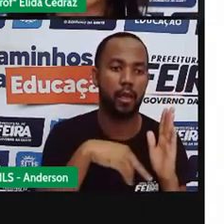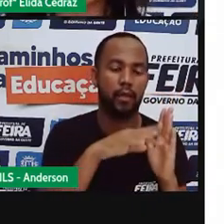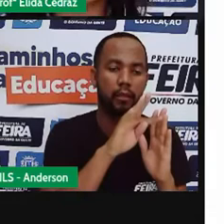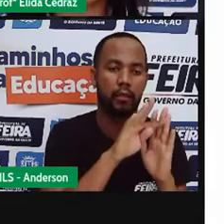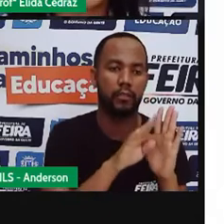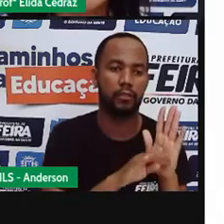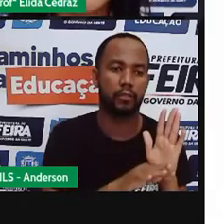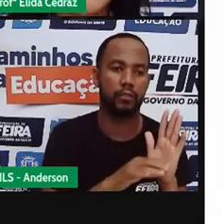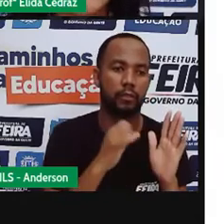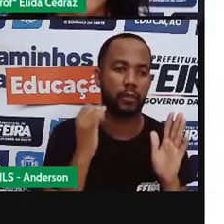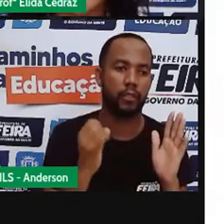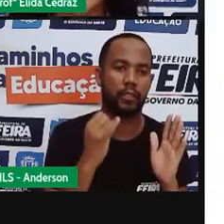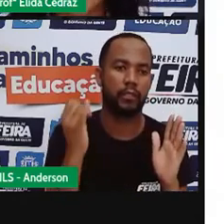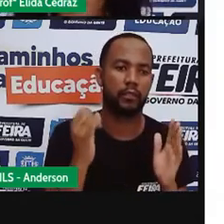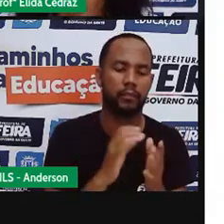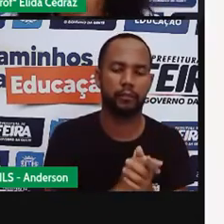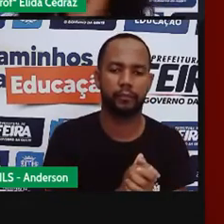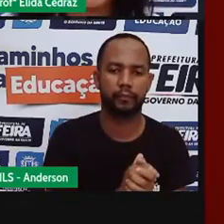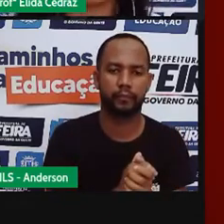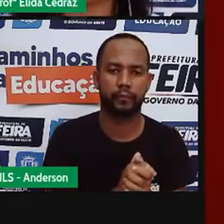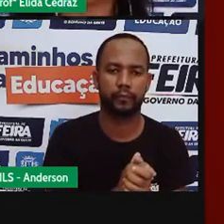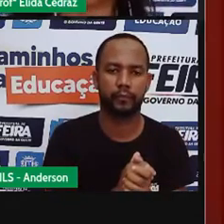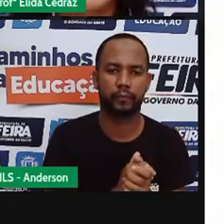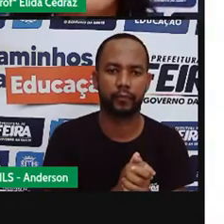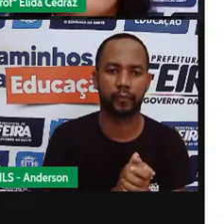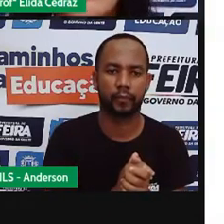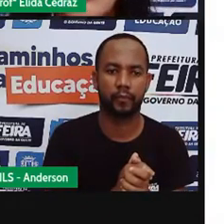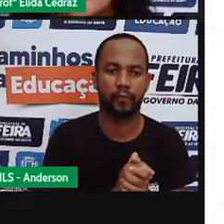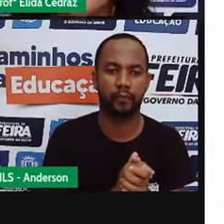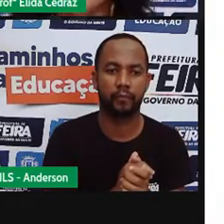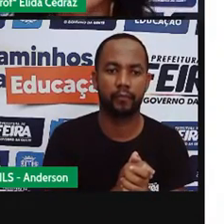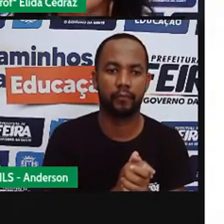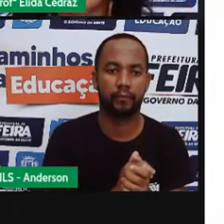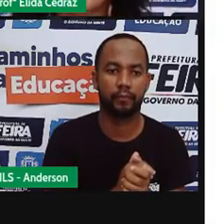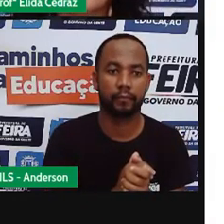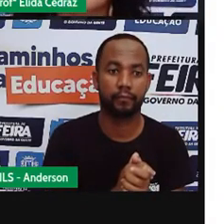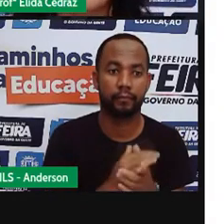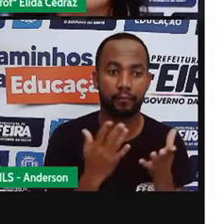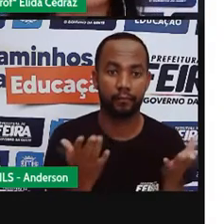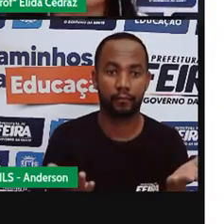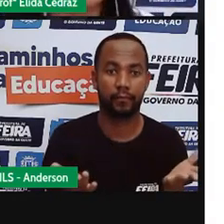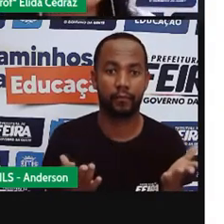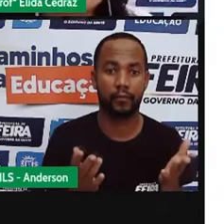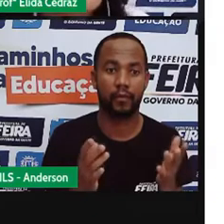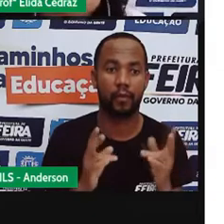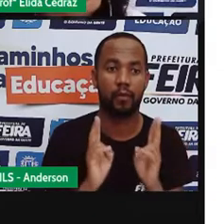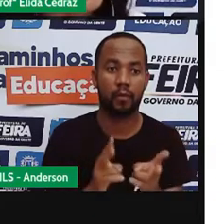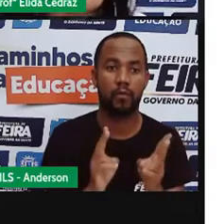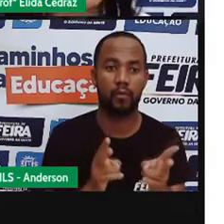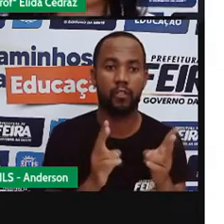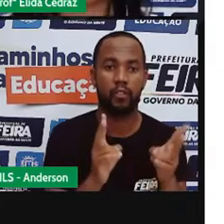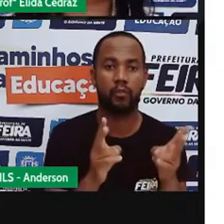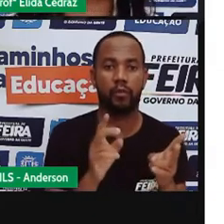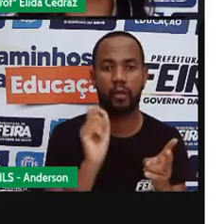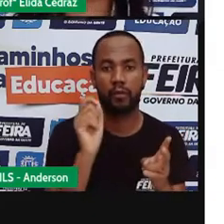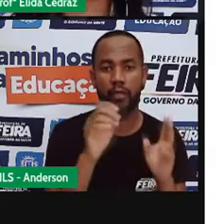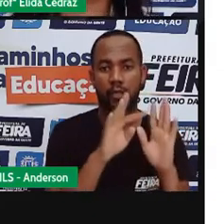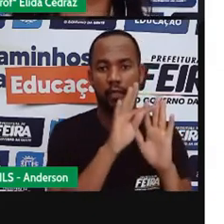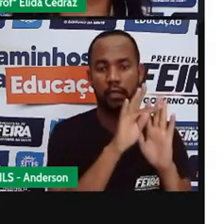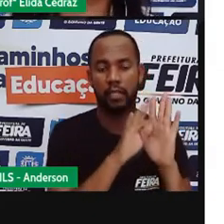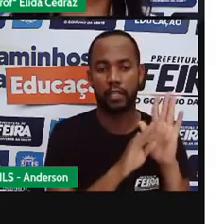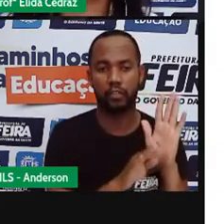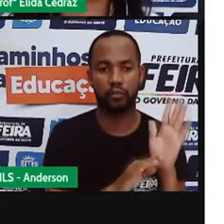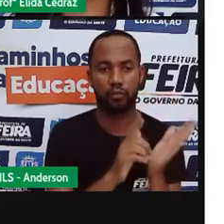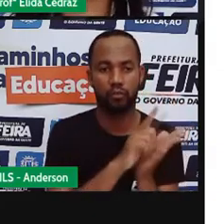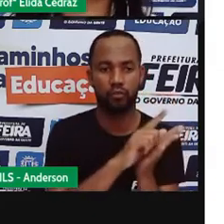E nós vamos continuar a nossa aula com os textos jornalísticos, que nós vimos há pouco tempo. São os